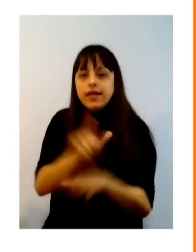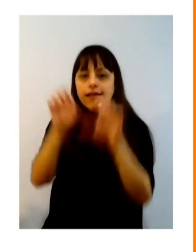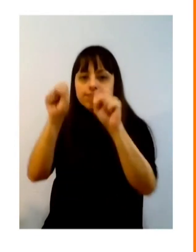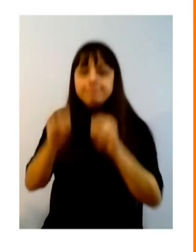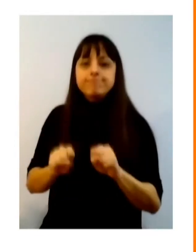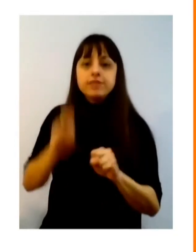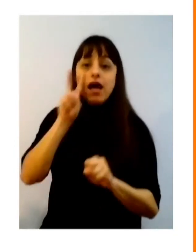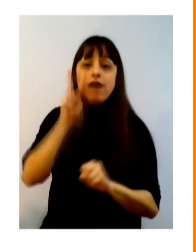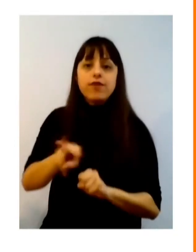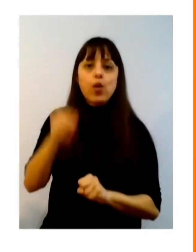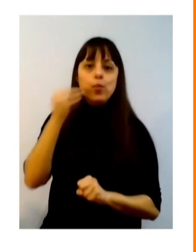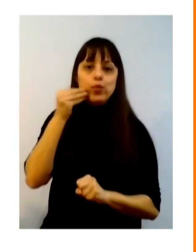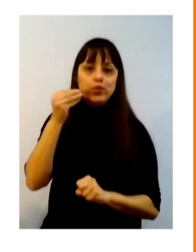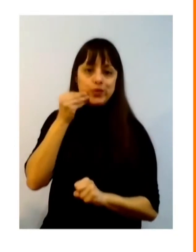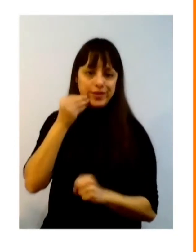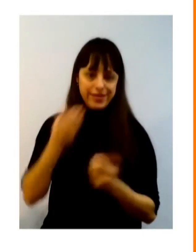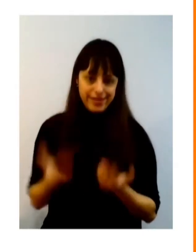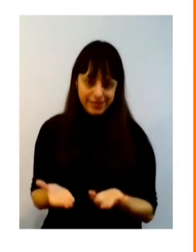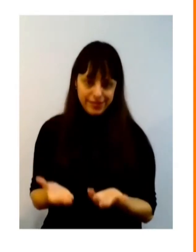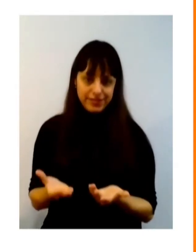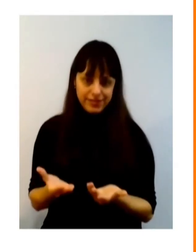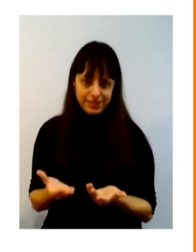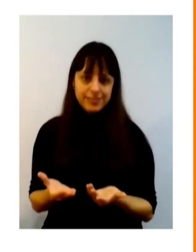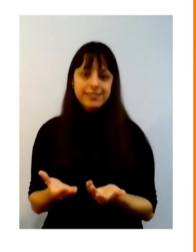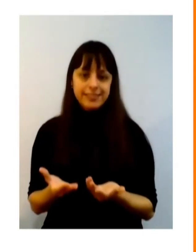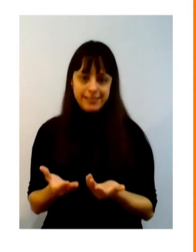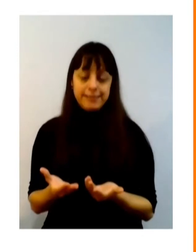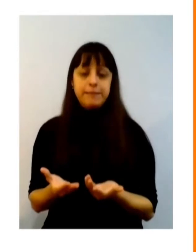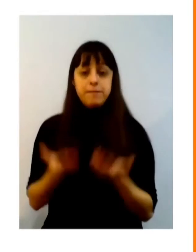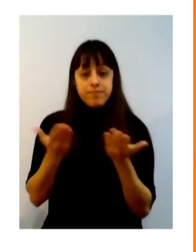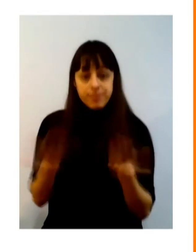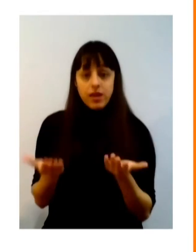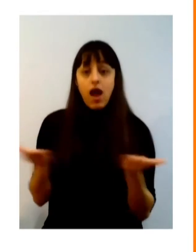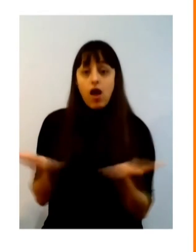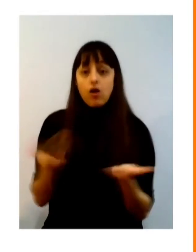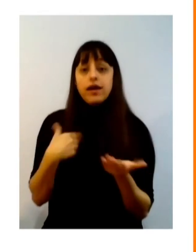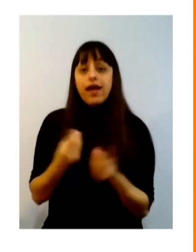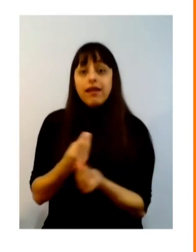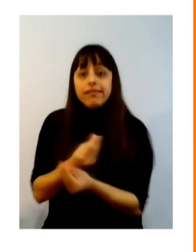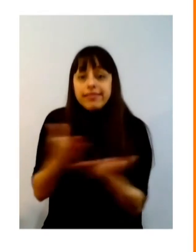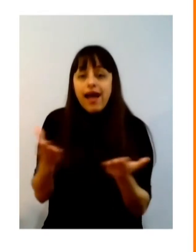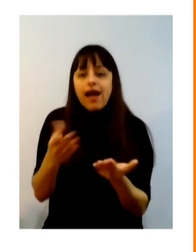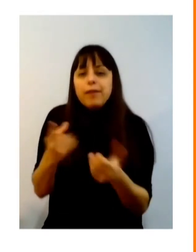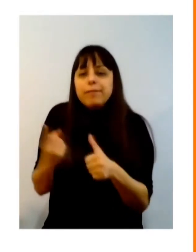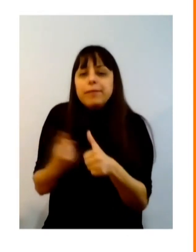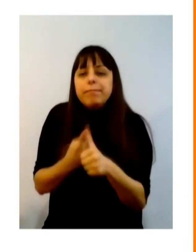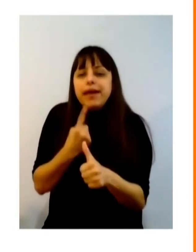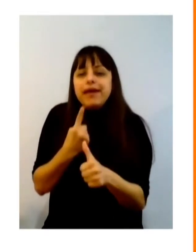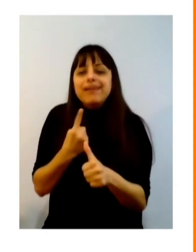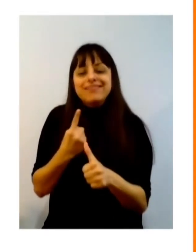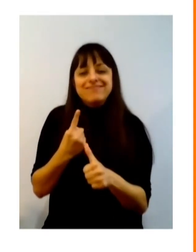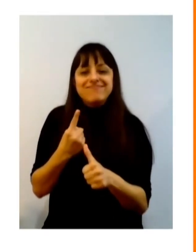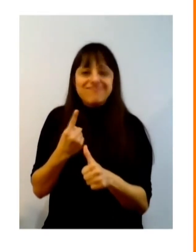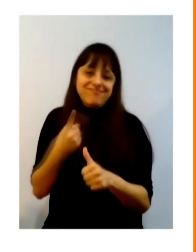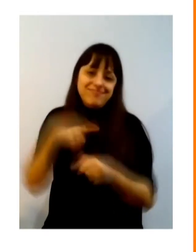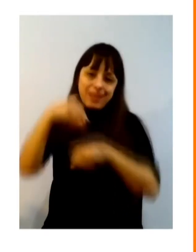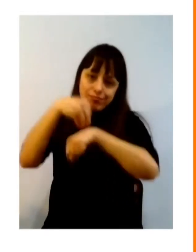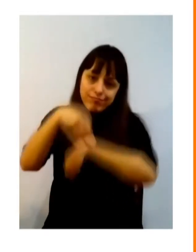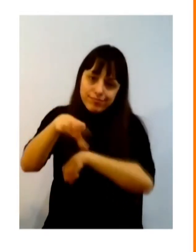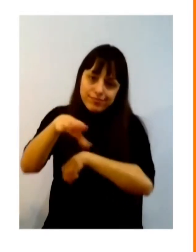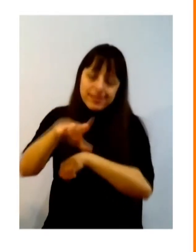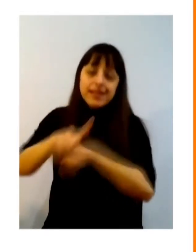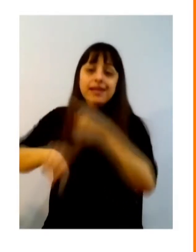então com isso eu gostaria de deixar essa primeira conversa com vocês eu gosto muito de